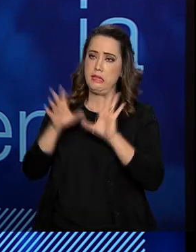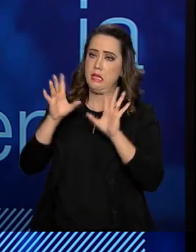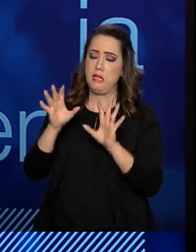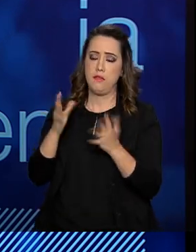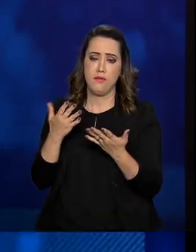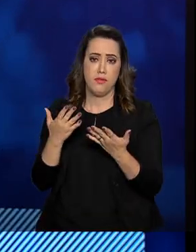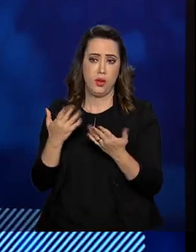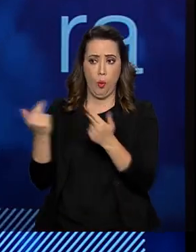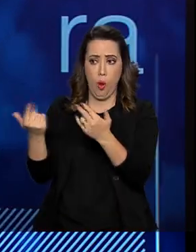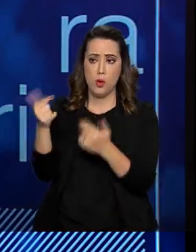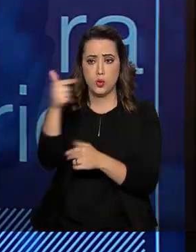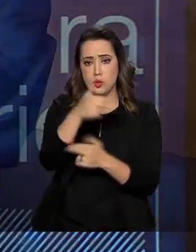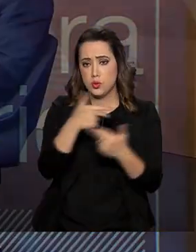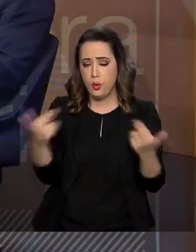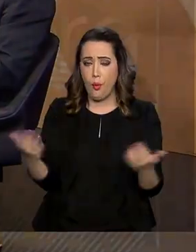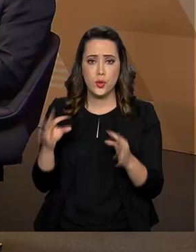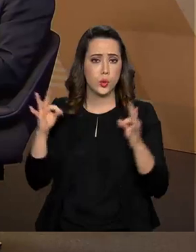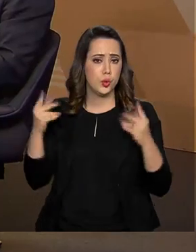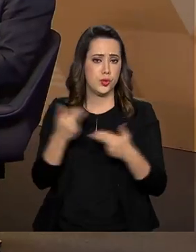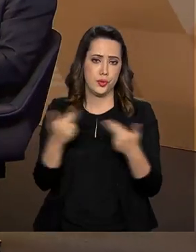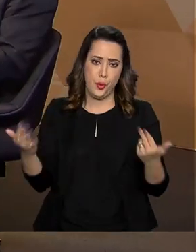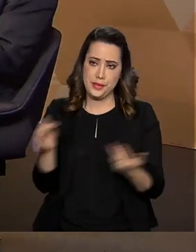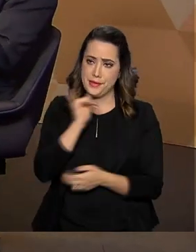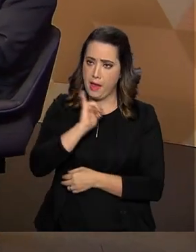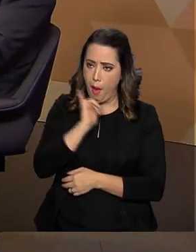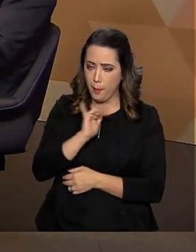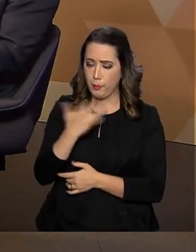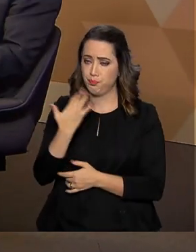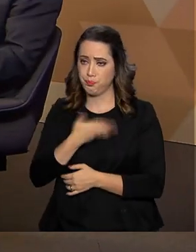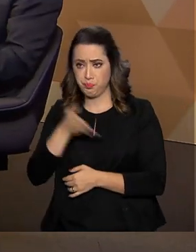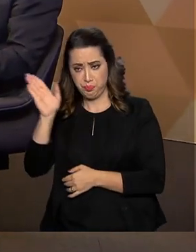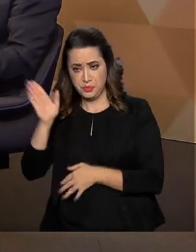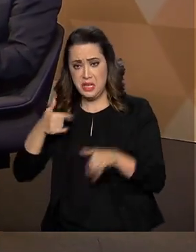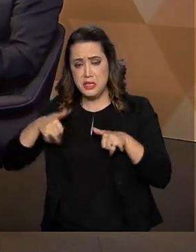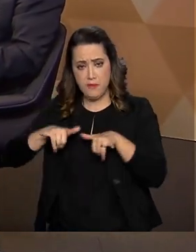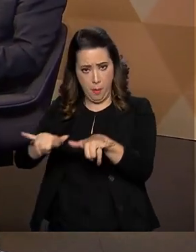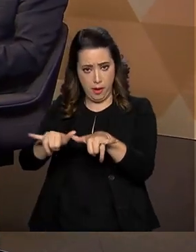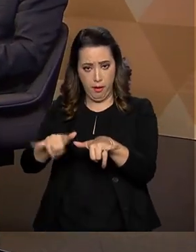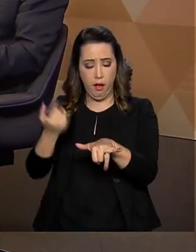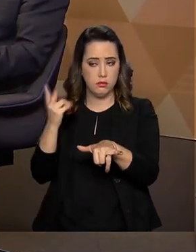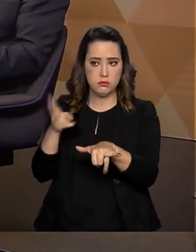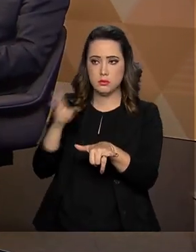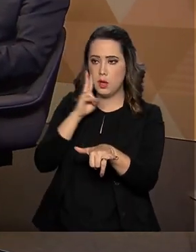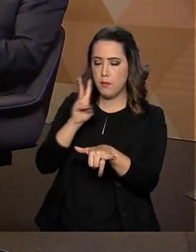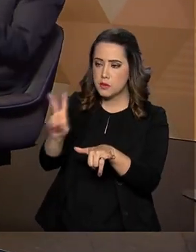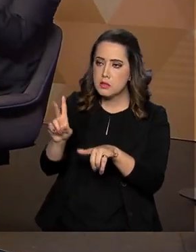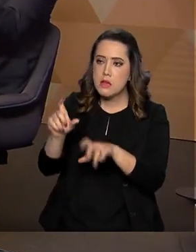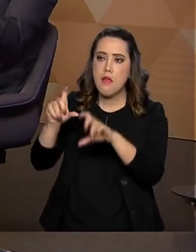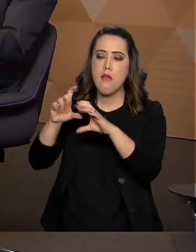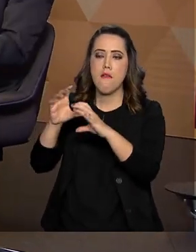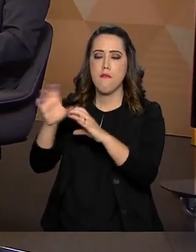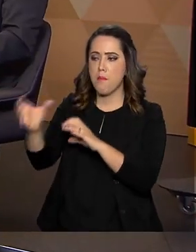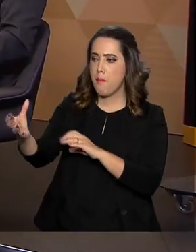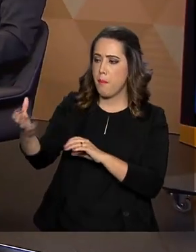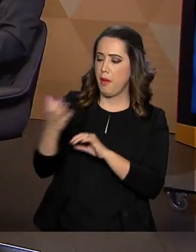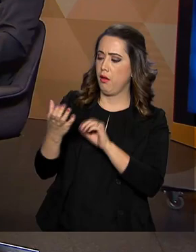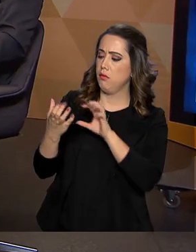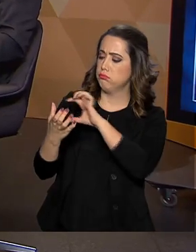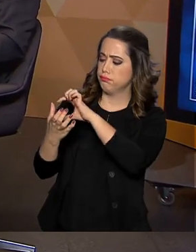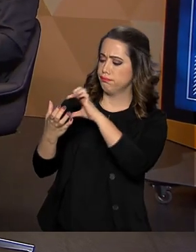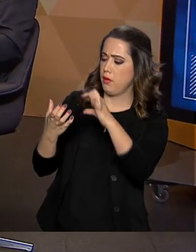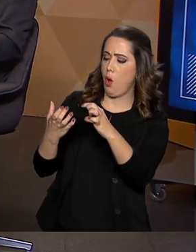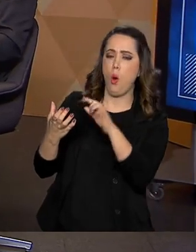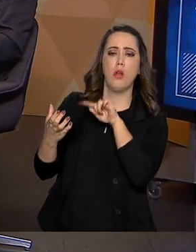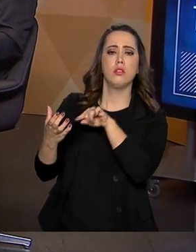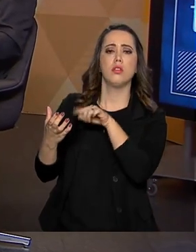os outros produtos, né? A gente pode citar como exemplo, hoje você vai no supermercado e sempre tem uma instrução, contém glúten ou contém